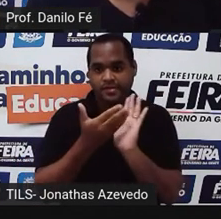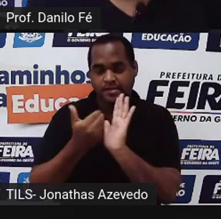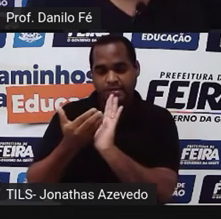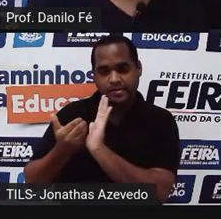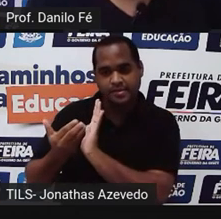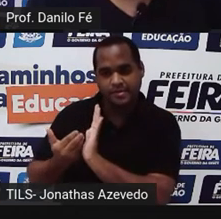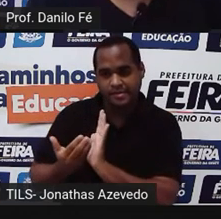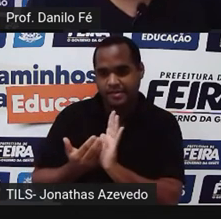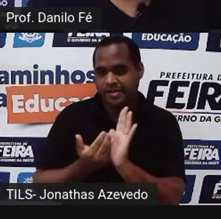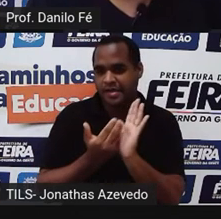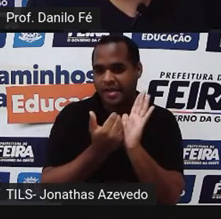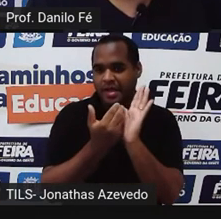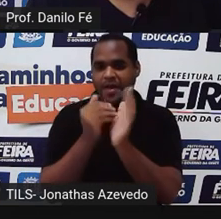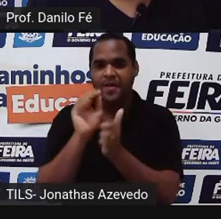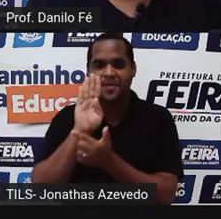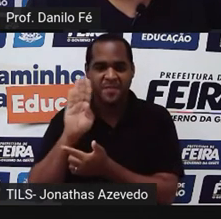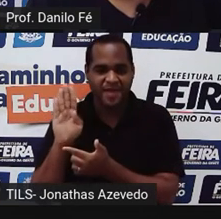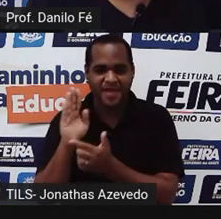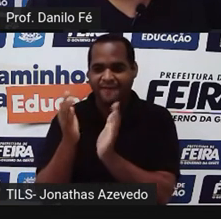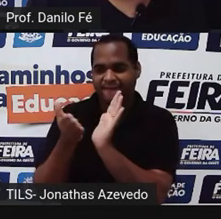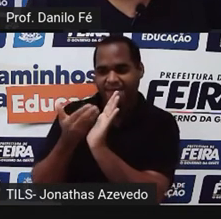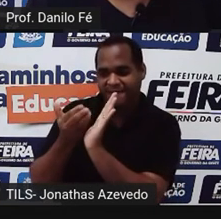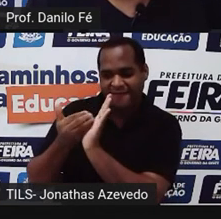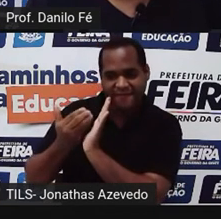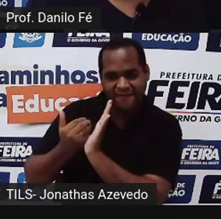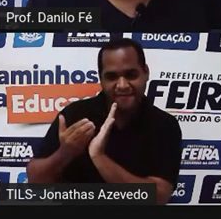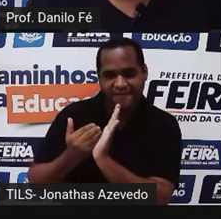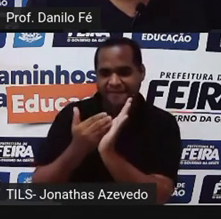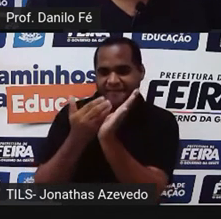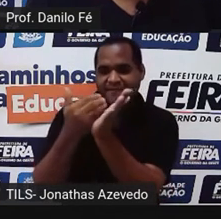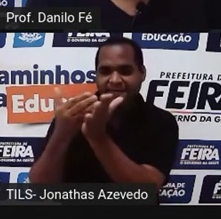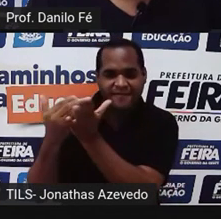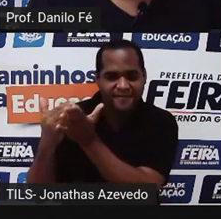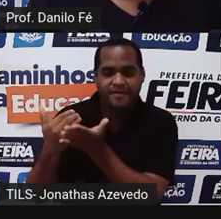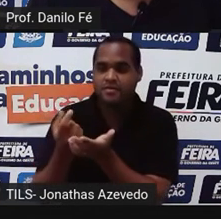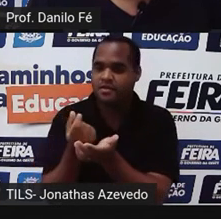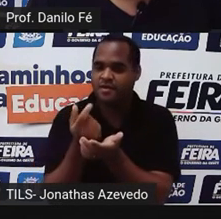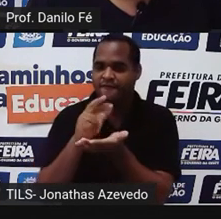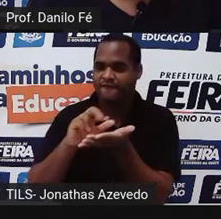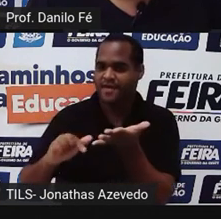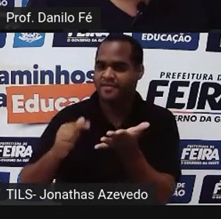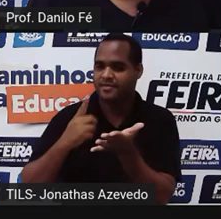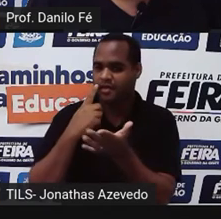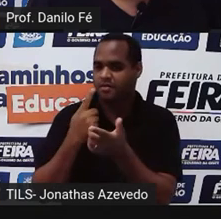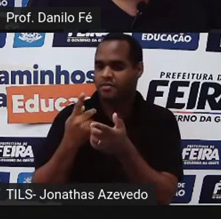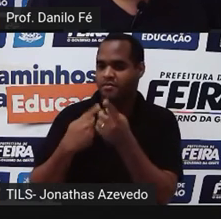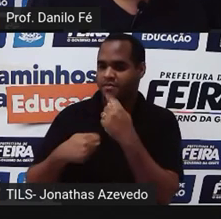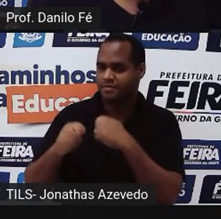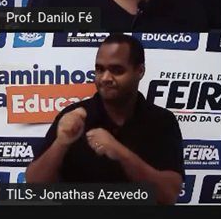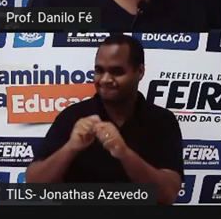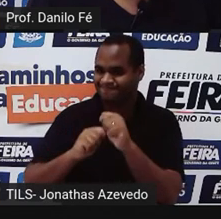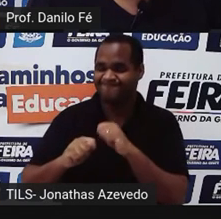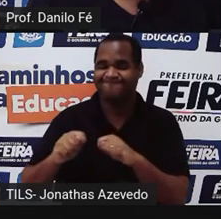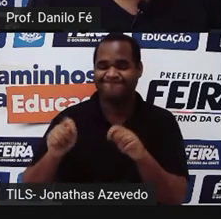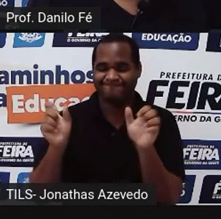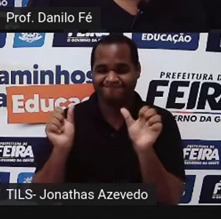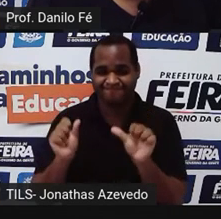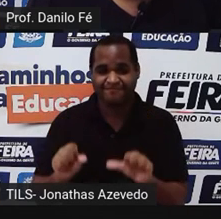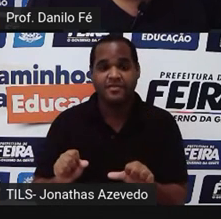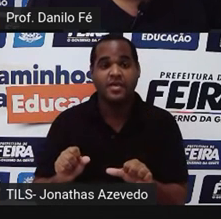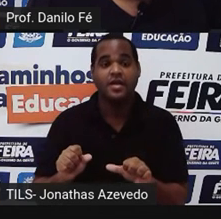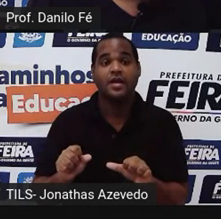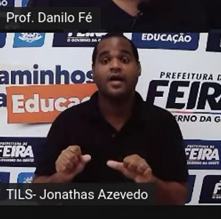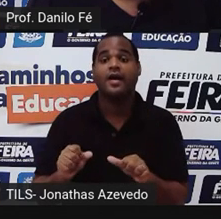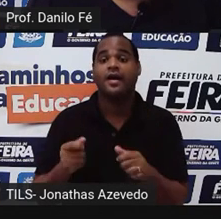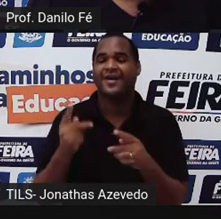no Banco do Brasil e leva para lá. O banco quase quebra. Então, havia um problema financeiro muito grande. A economia ia